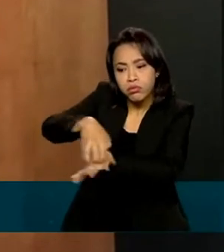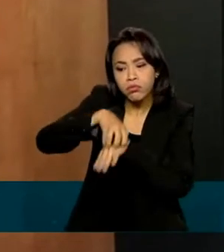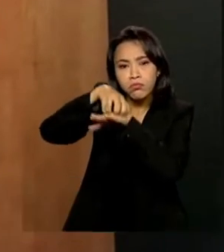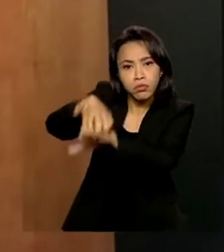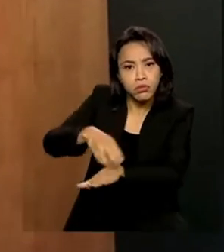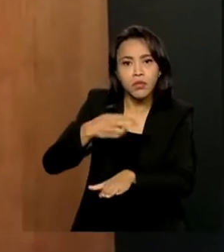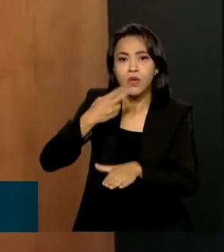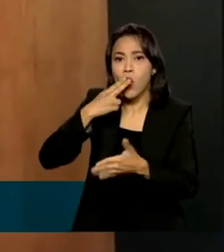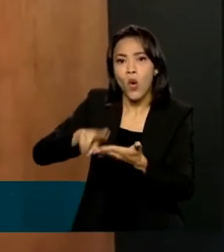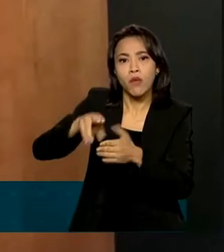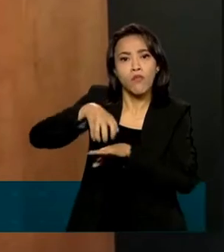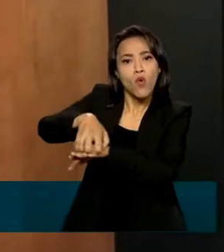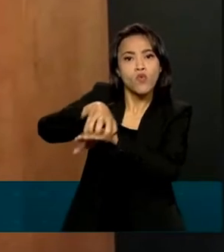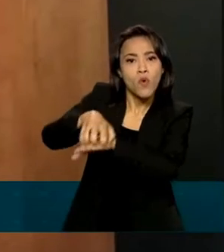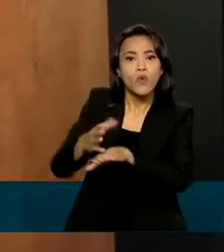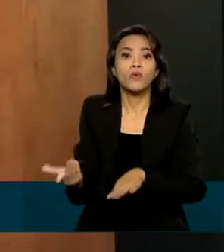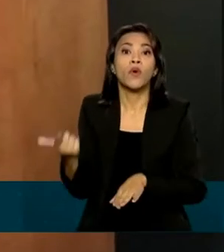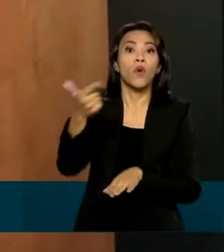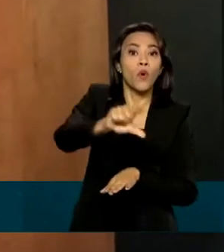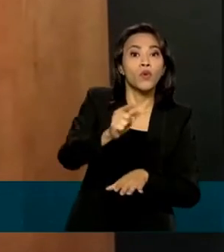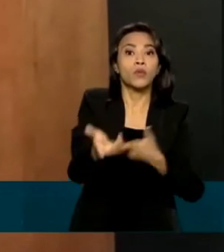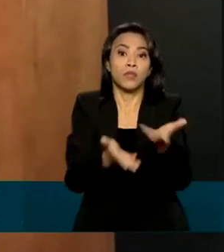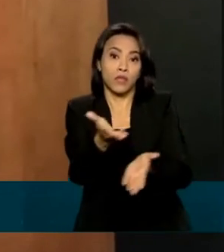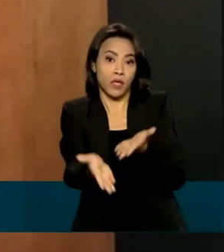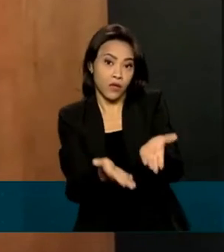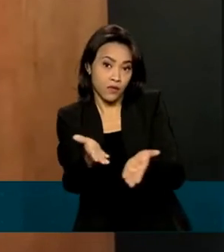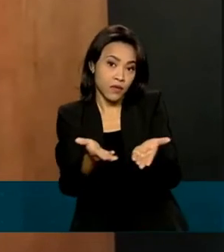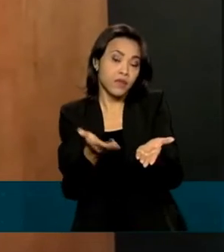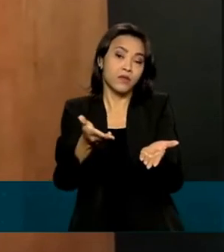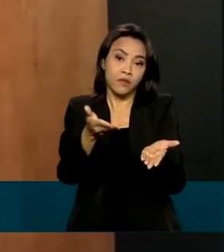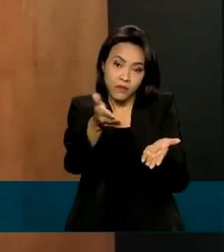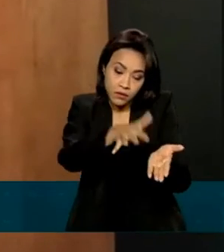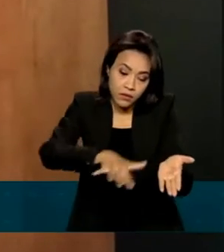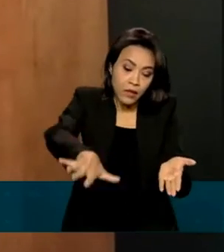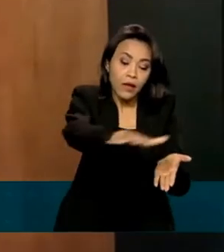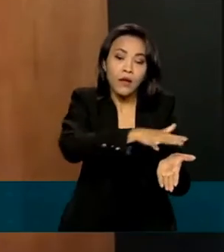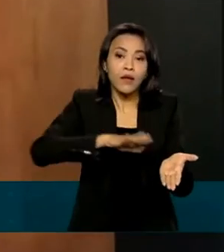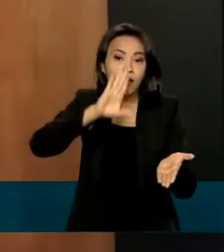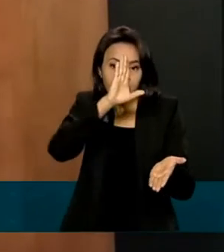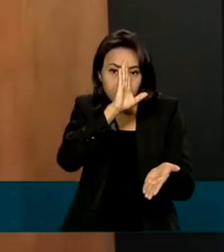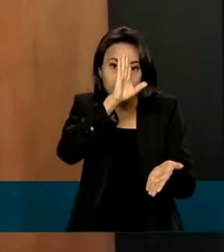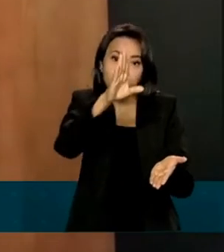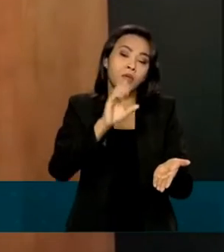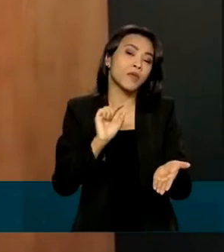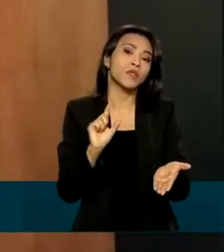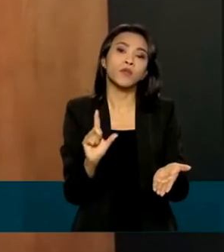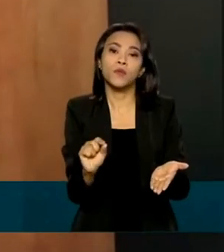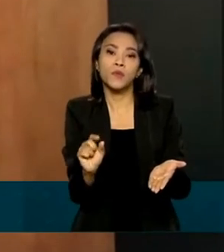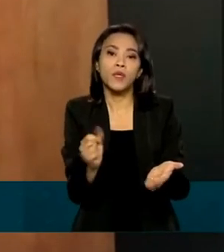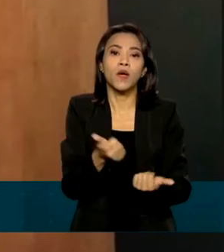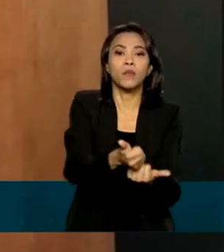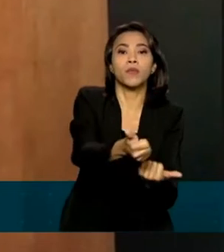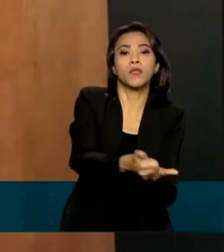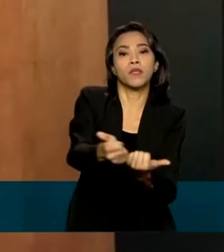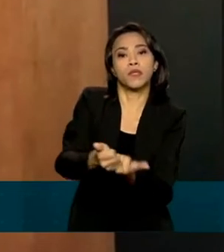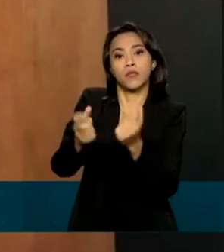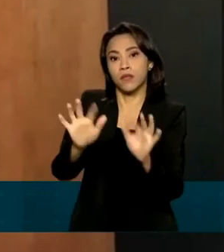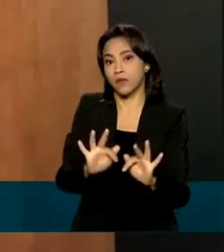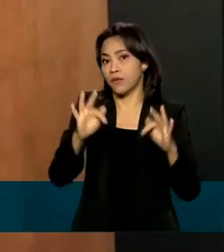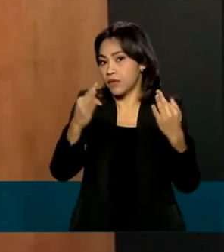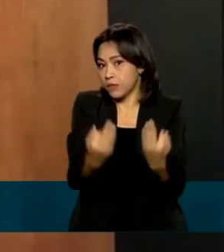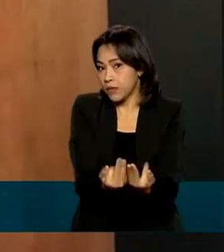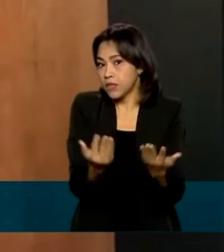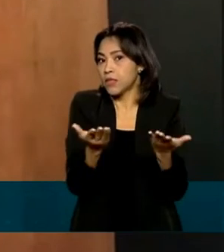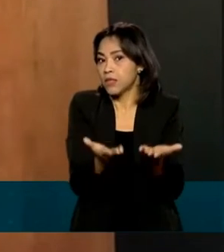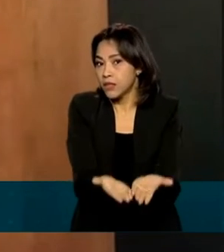correio. Outros serviços no segmento, principalmente de serviços prestados às famílias, como o